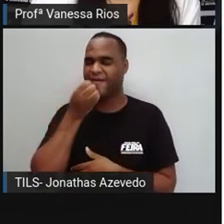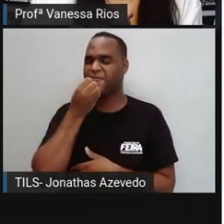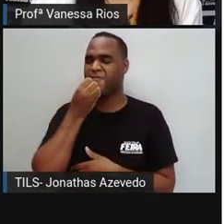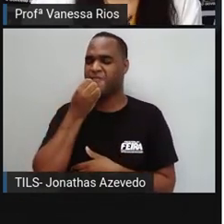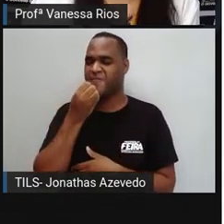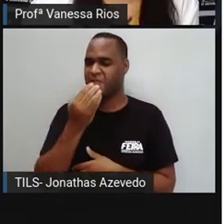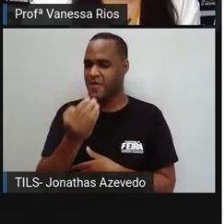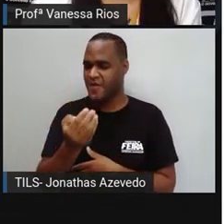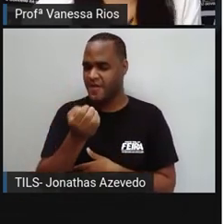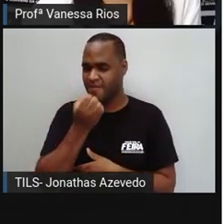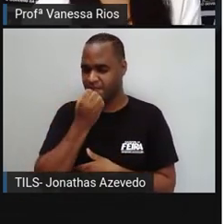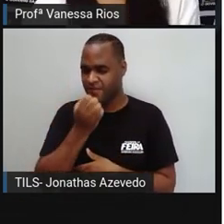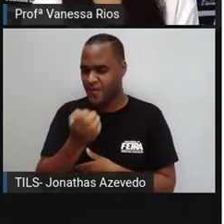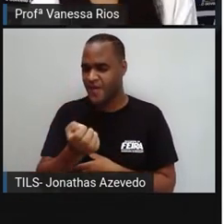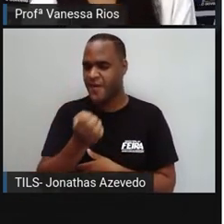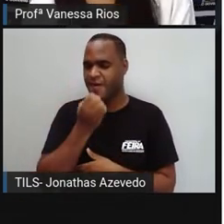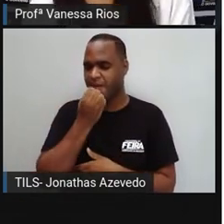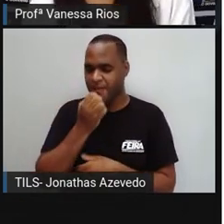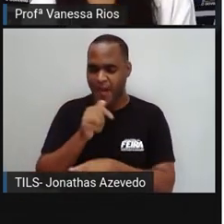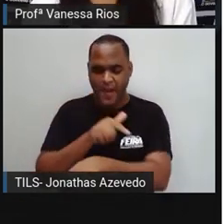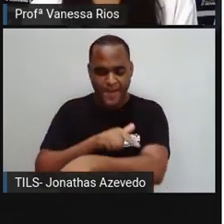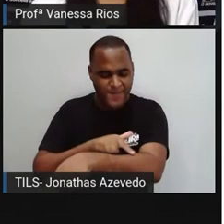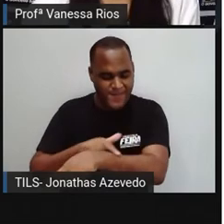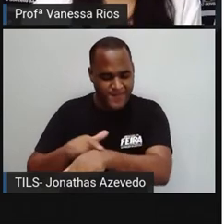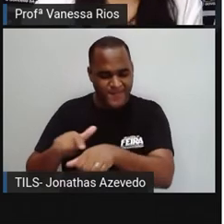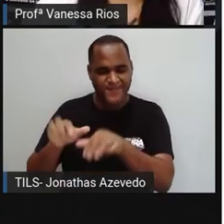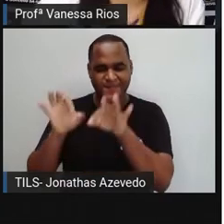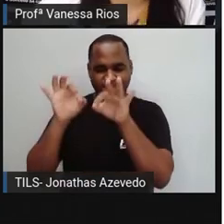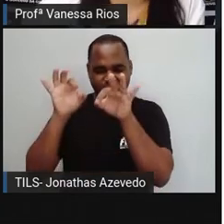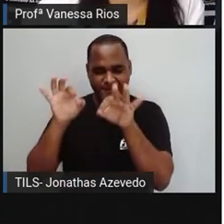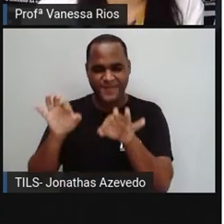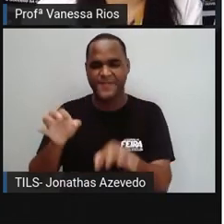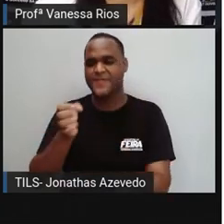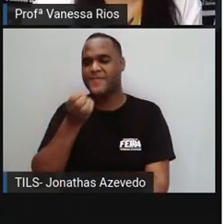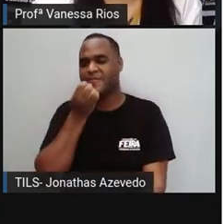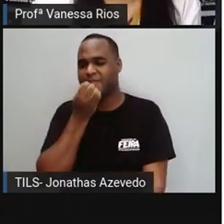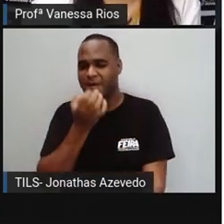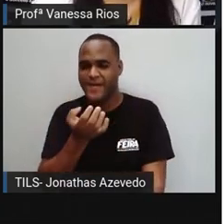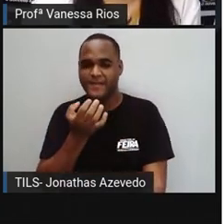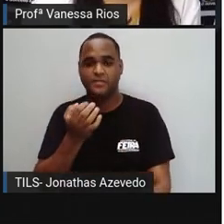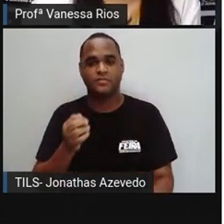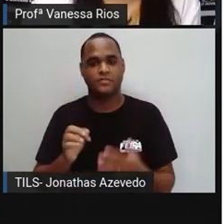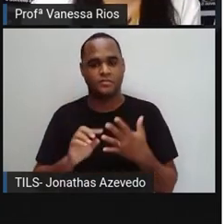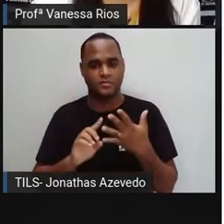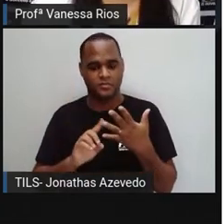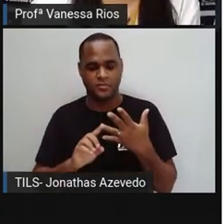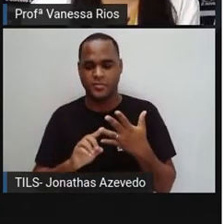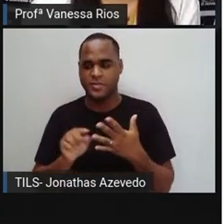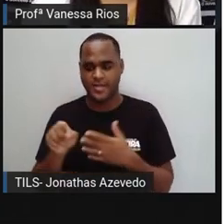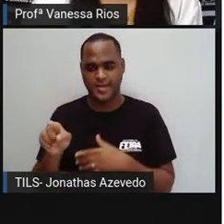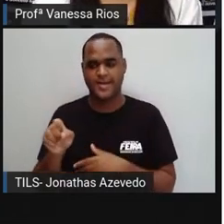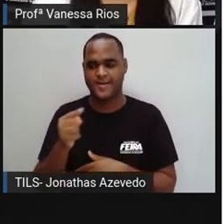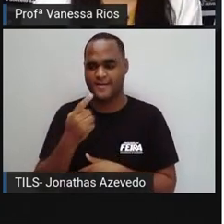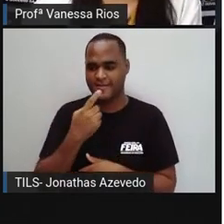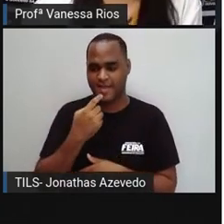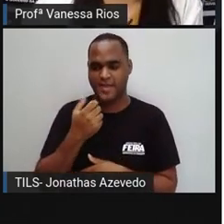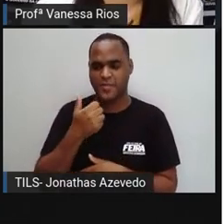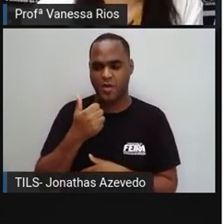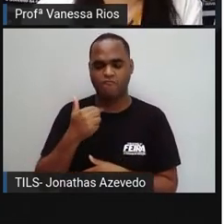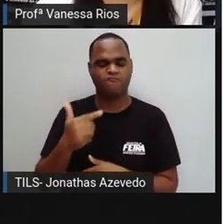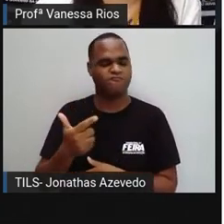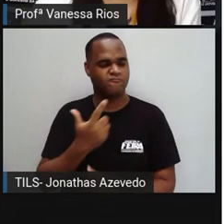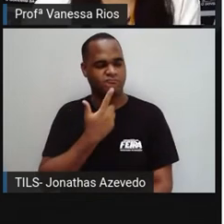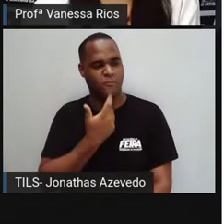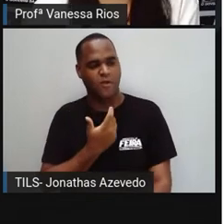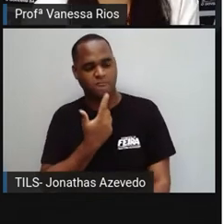fina. Isso significa que aquela pessoa é simpática, né? É educada. Sangue bom. Ah, eu conheci alguém sangue